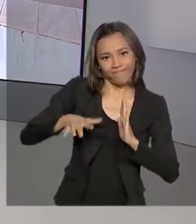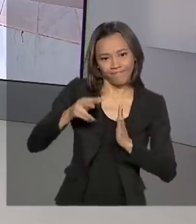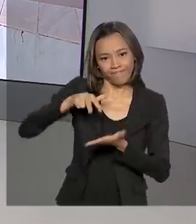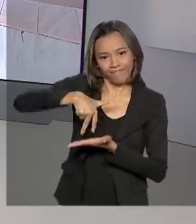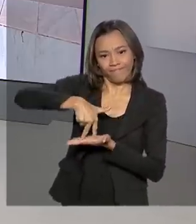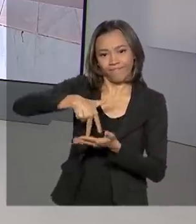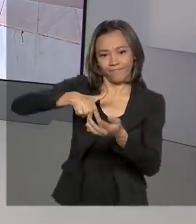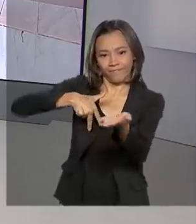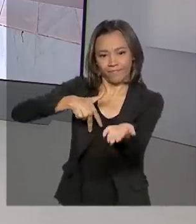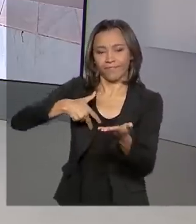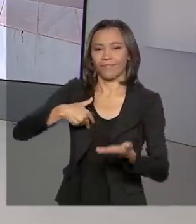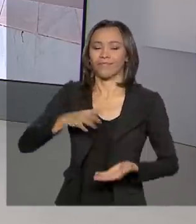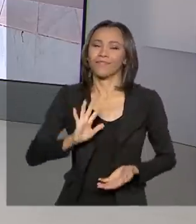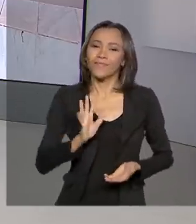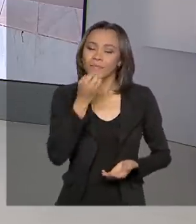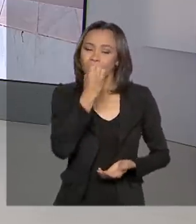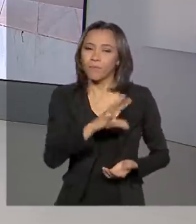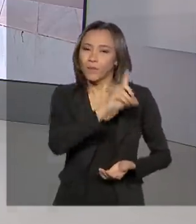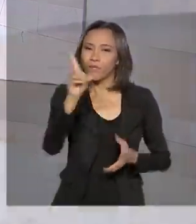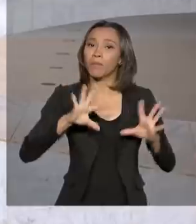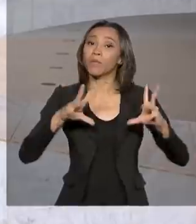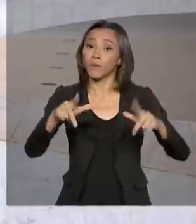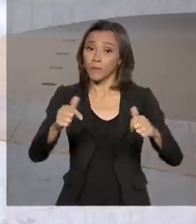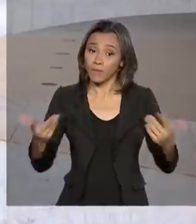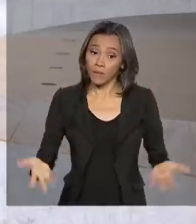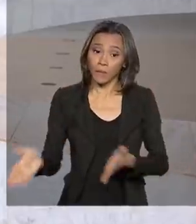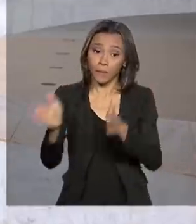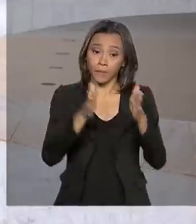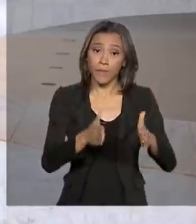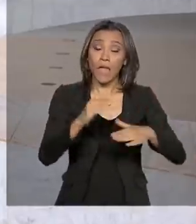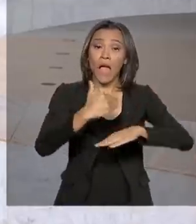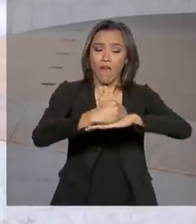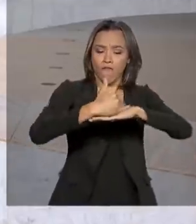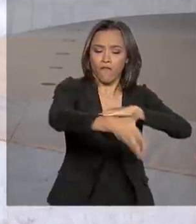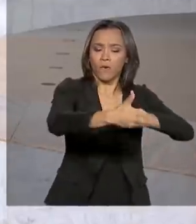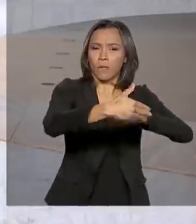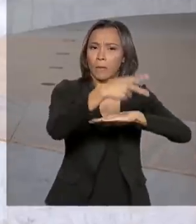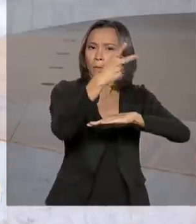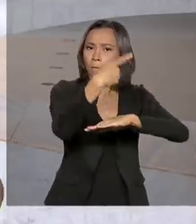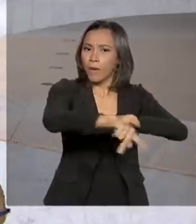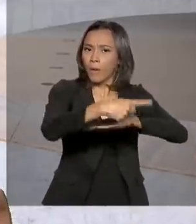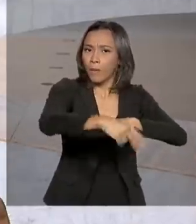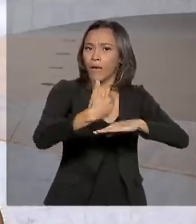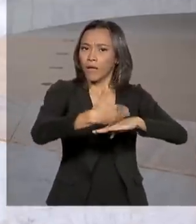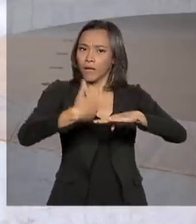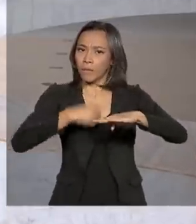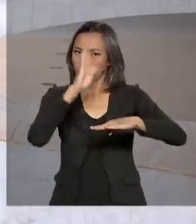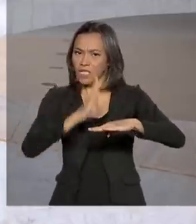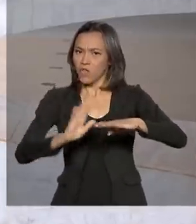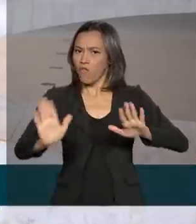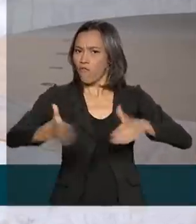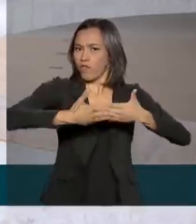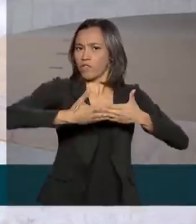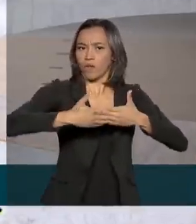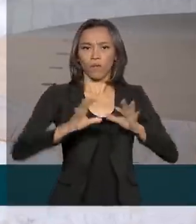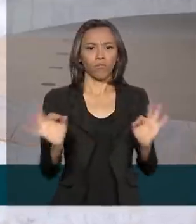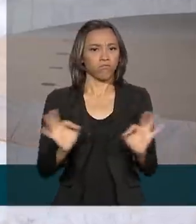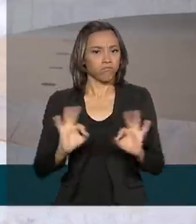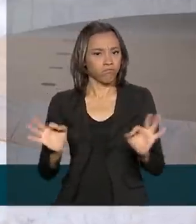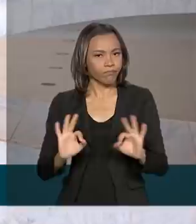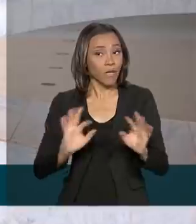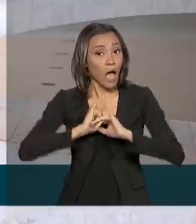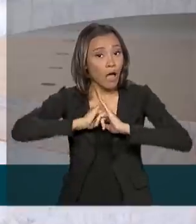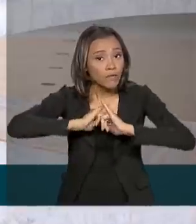Oi, Renata. Bom dia para você, para todo mundo. Olha, a fronteira do Brasil com o Paraguai não está fechada. É bom a gente fazer esse